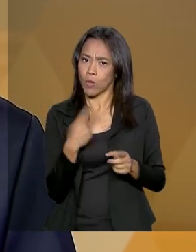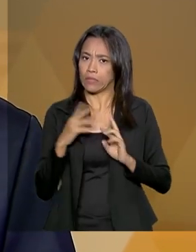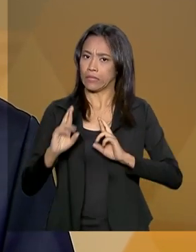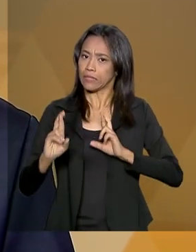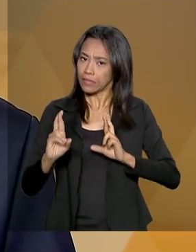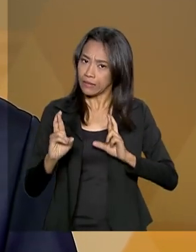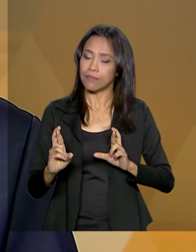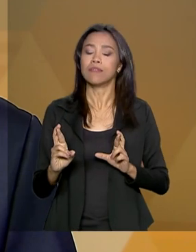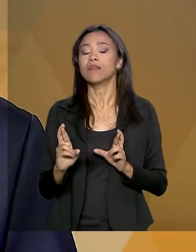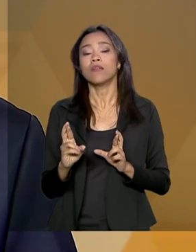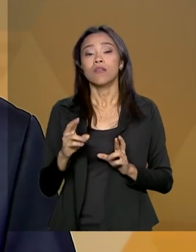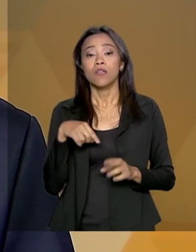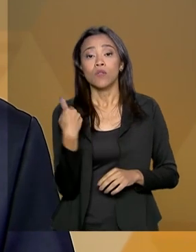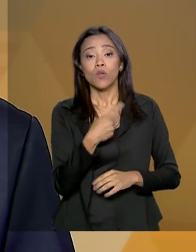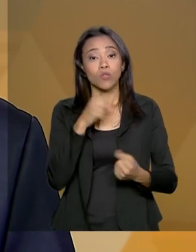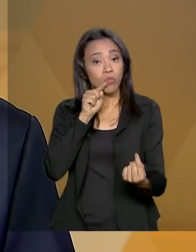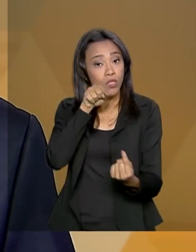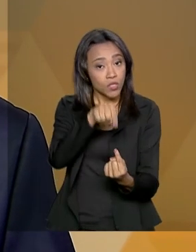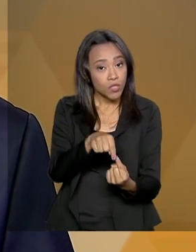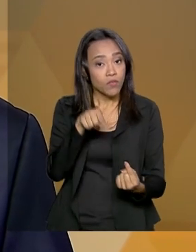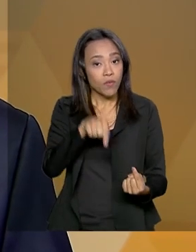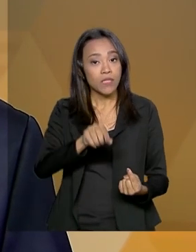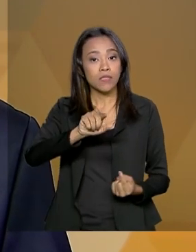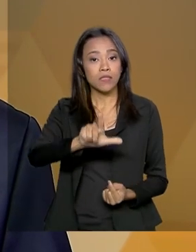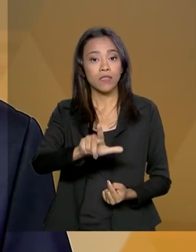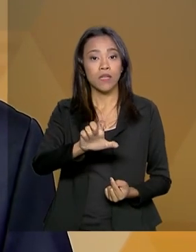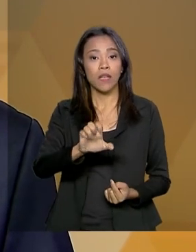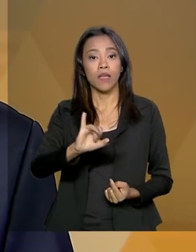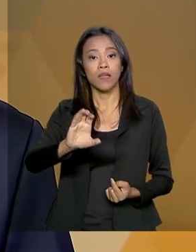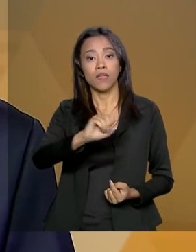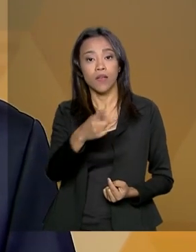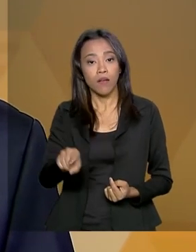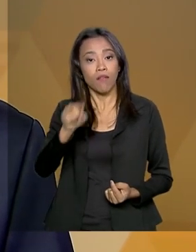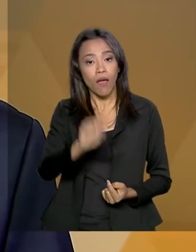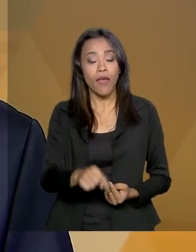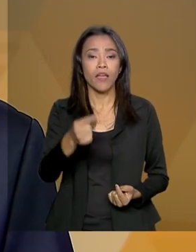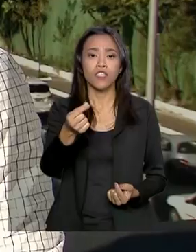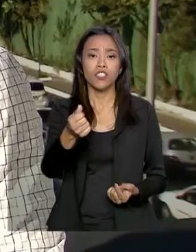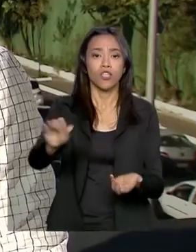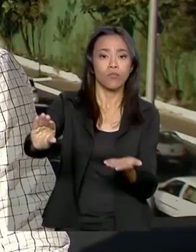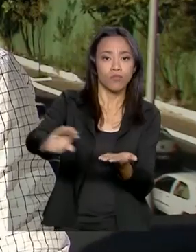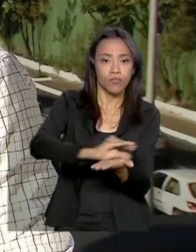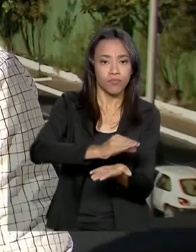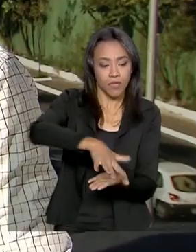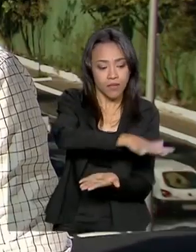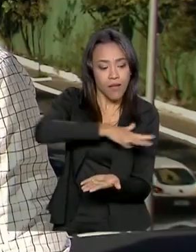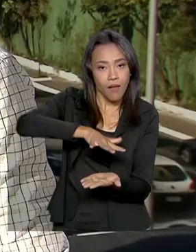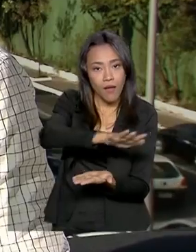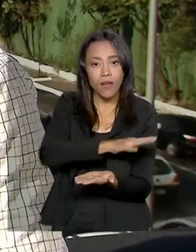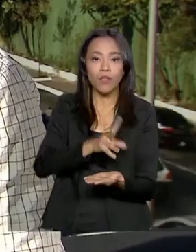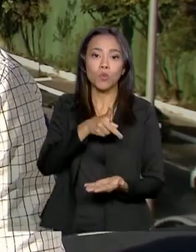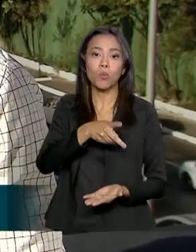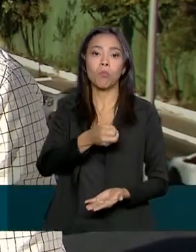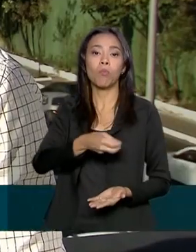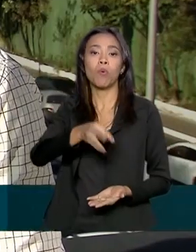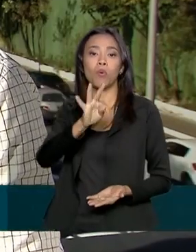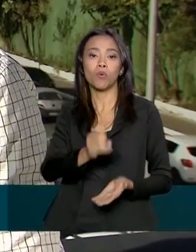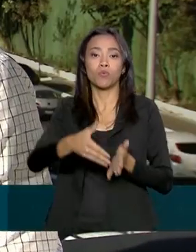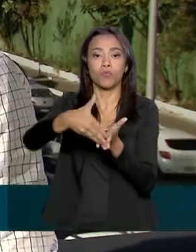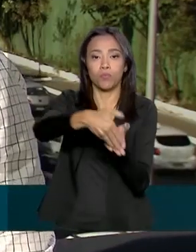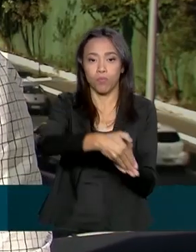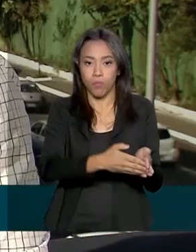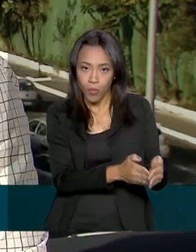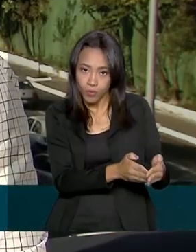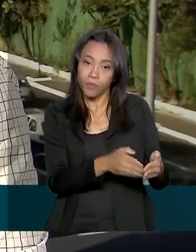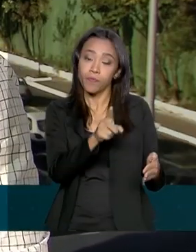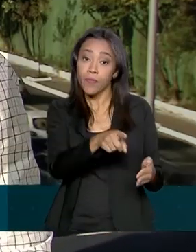E o nosso objetivo com esses arrendamentos é trazer um investimento maior para setor portuário. A meta do governo com o Programa de Parcerias